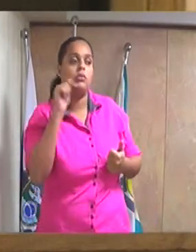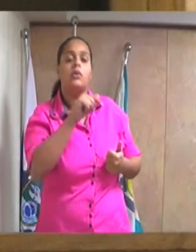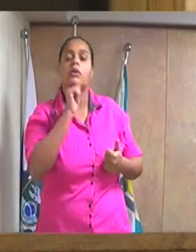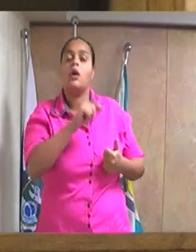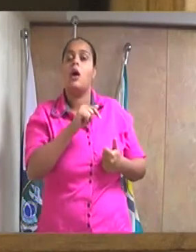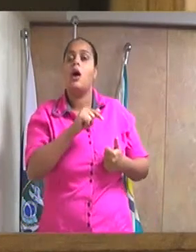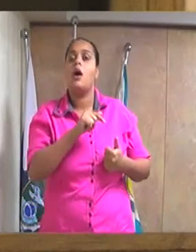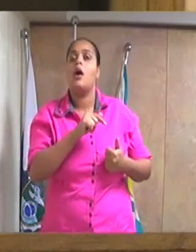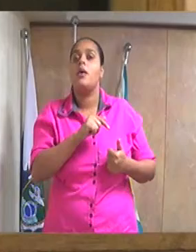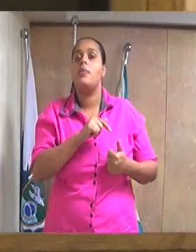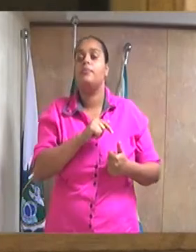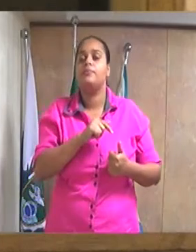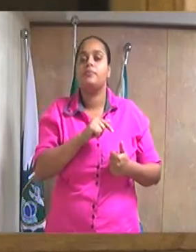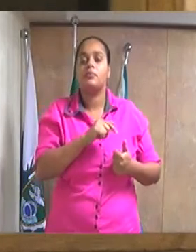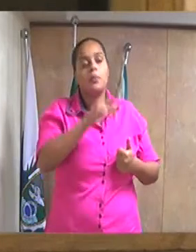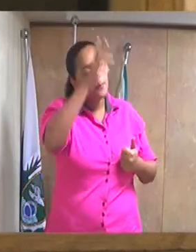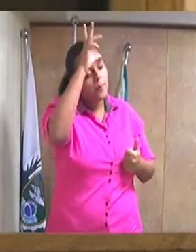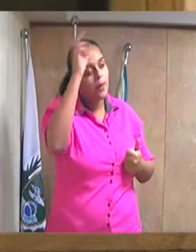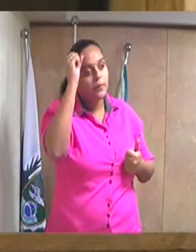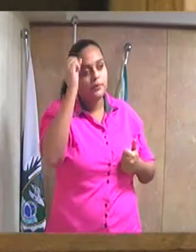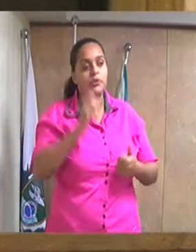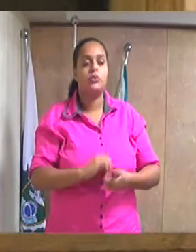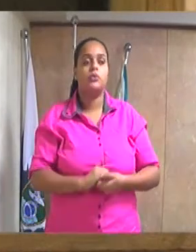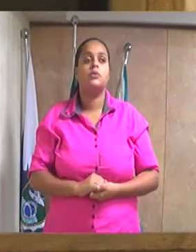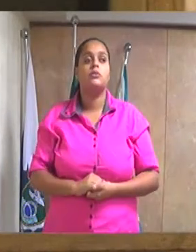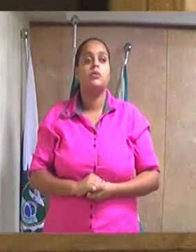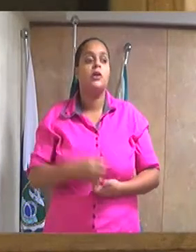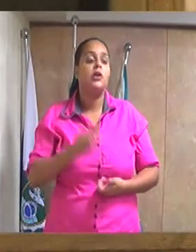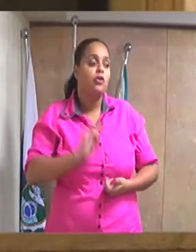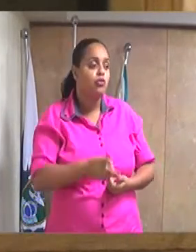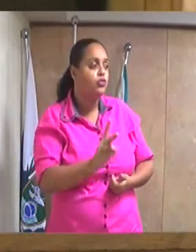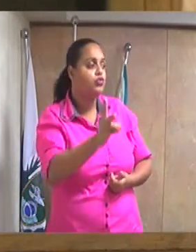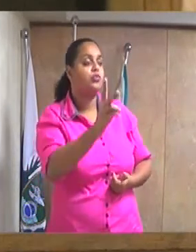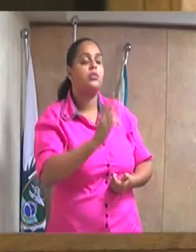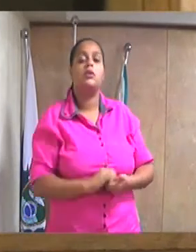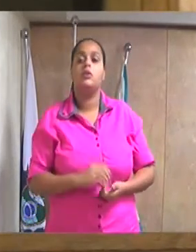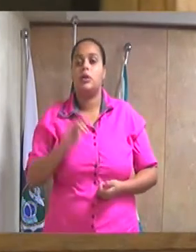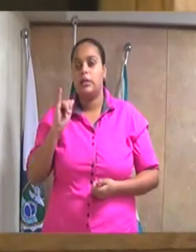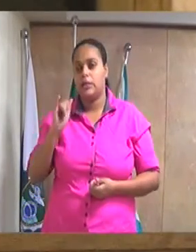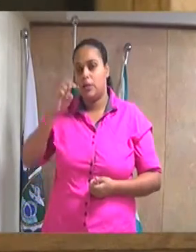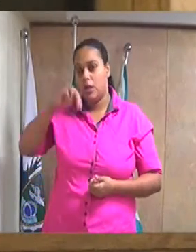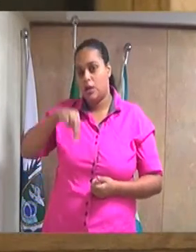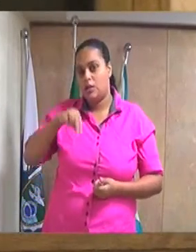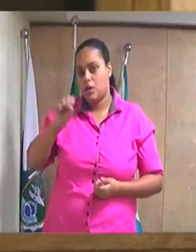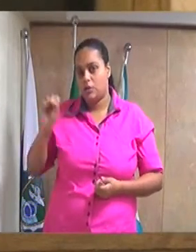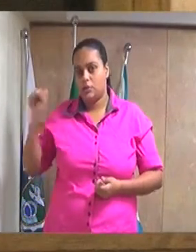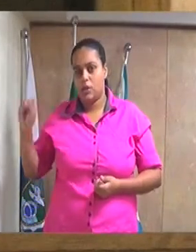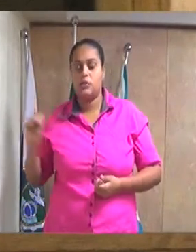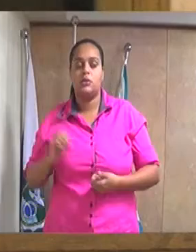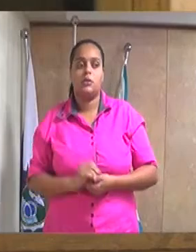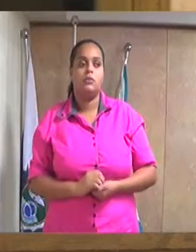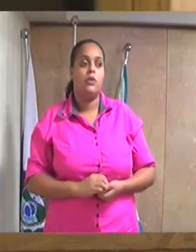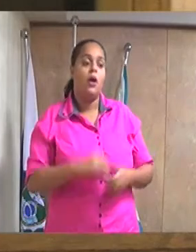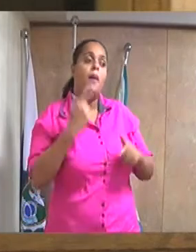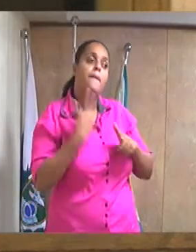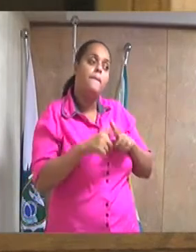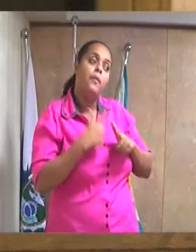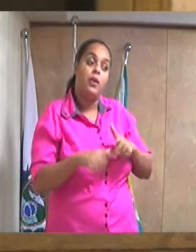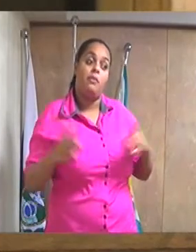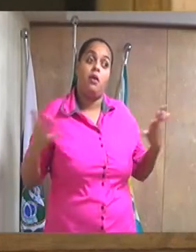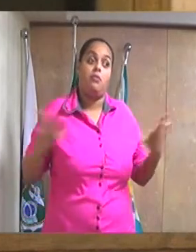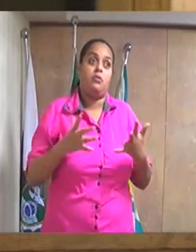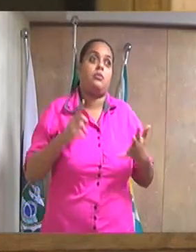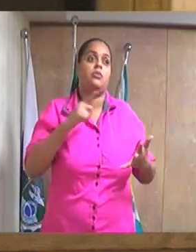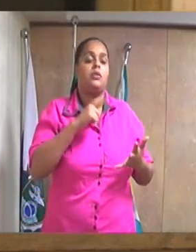Gabriel, se no passado continuasse no INSS, hoje não estaria com problemas que está tendo aí.